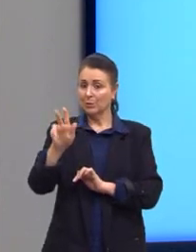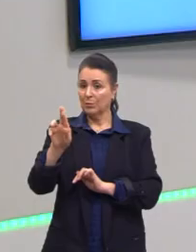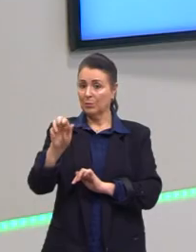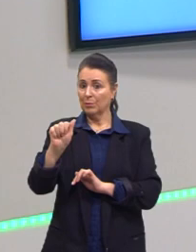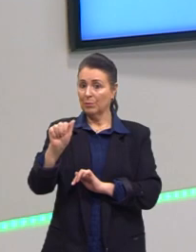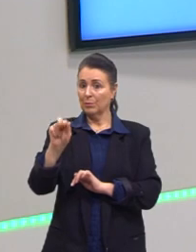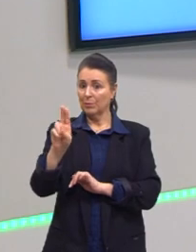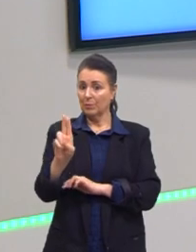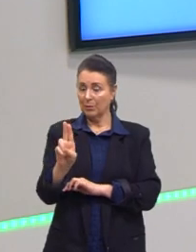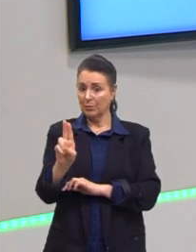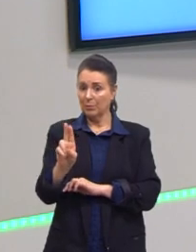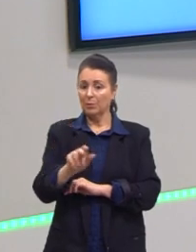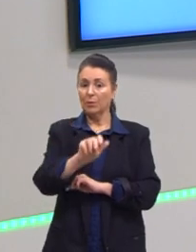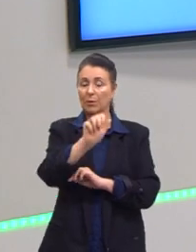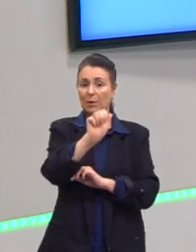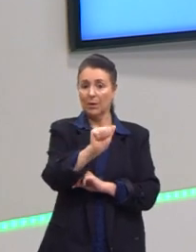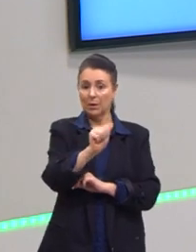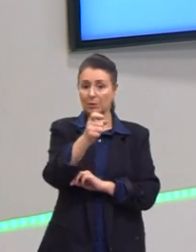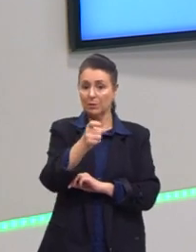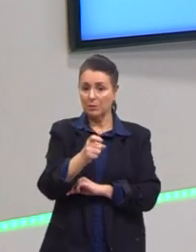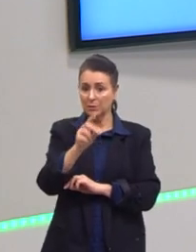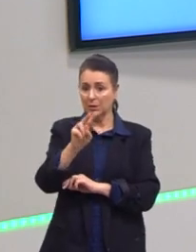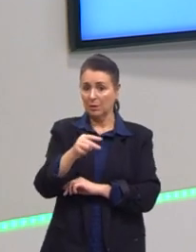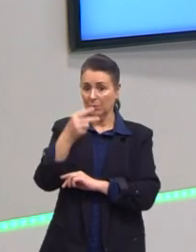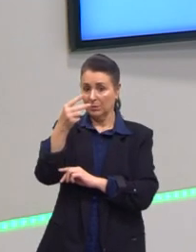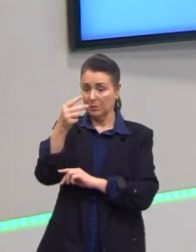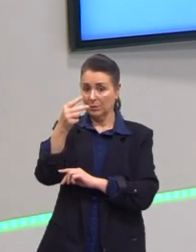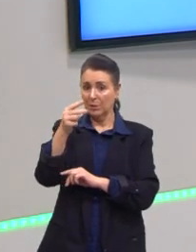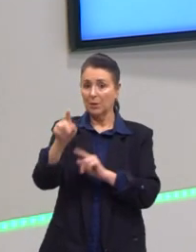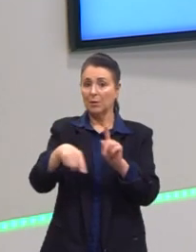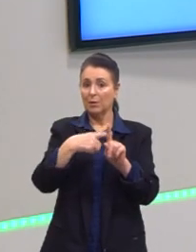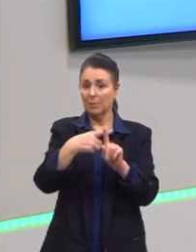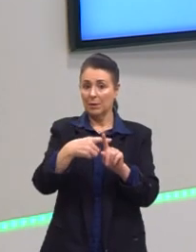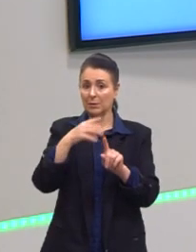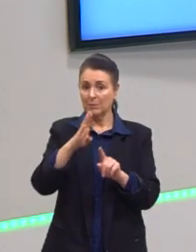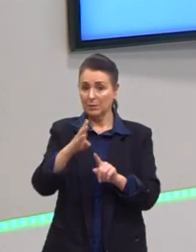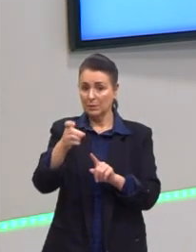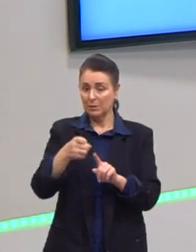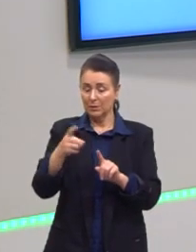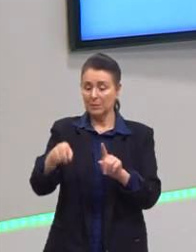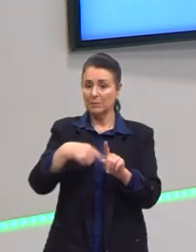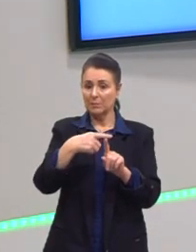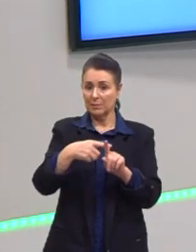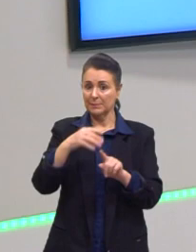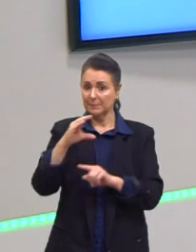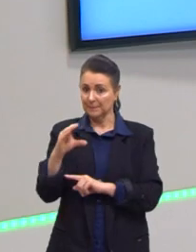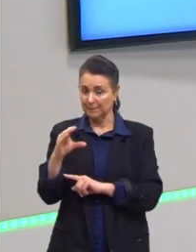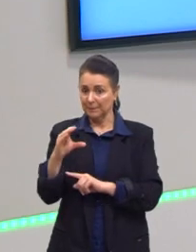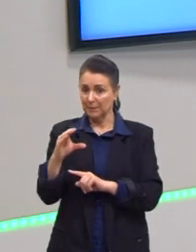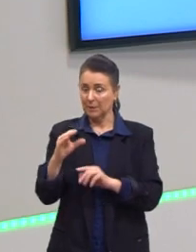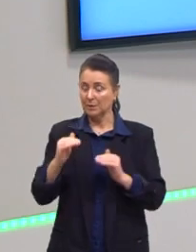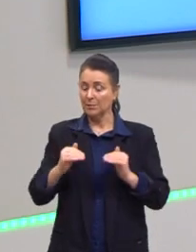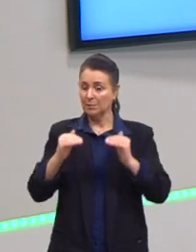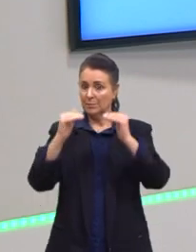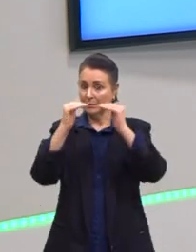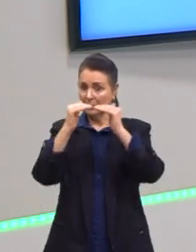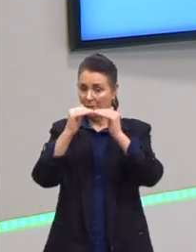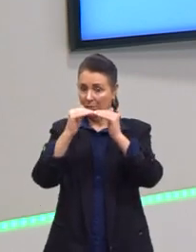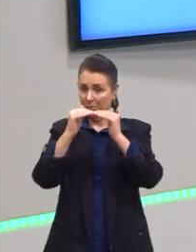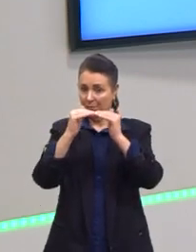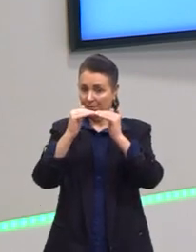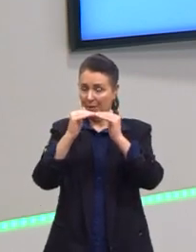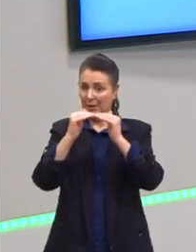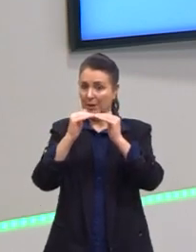x é dado por ax² mais bx mais c. Esse é o formato padrão, né? A lei de formação